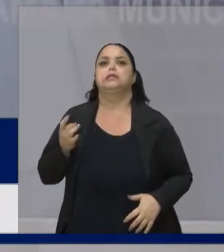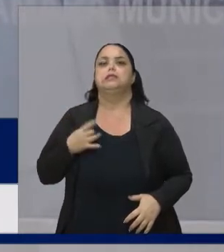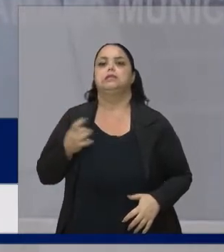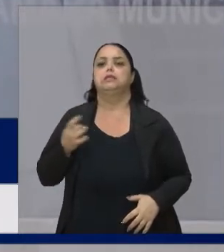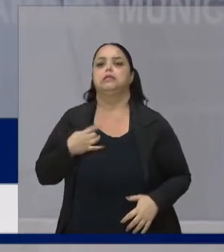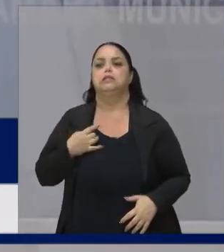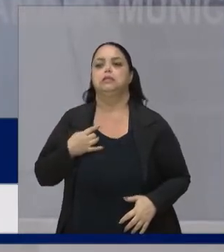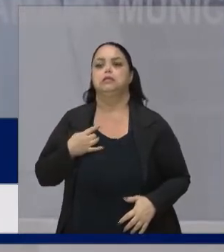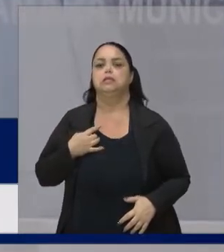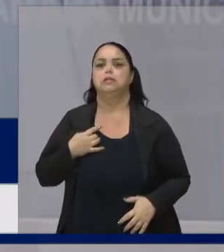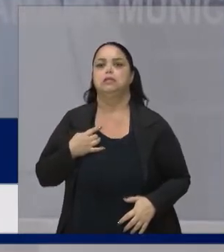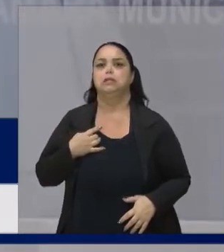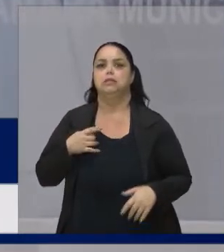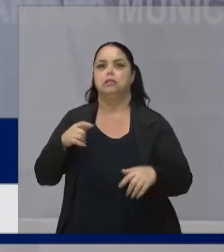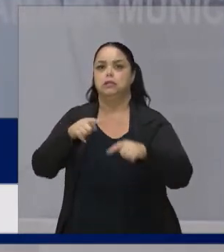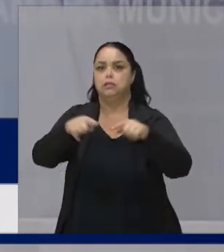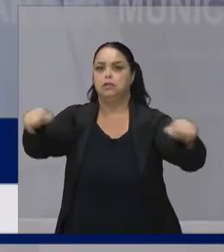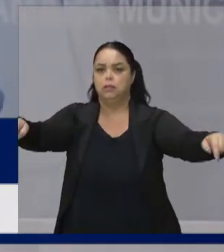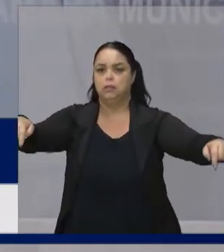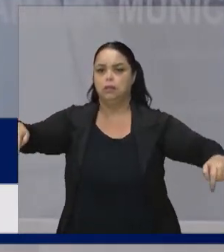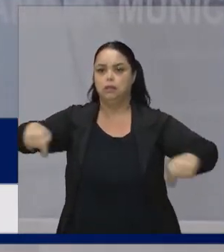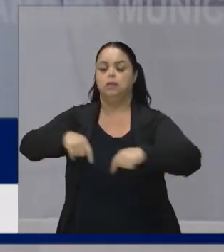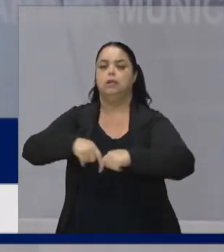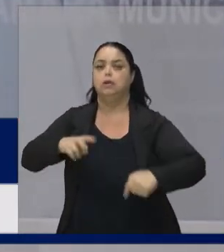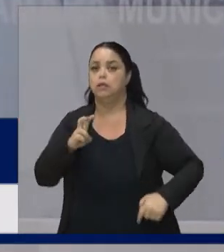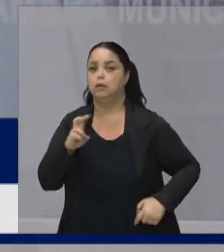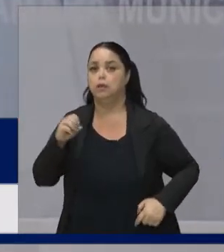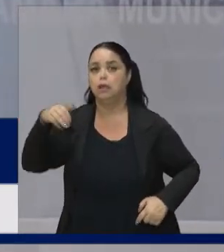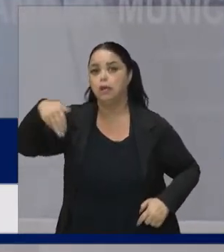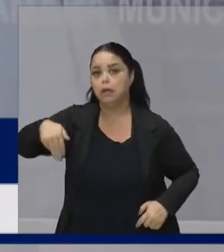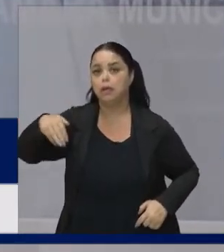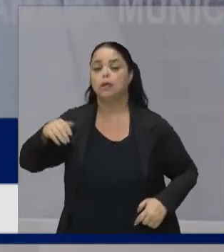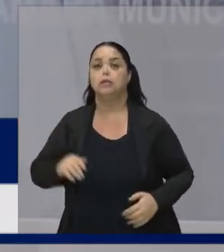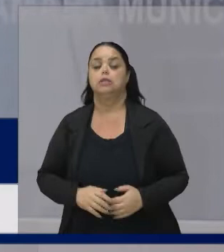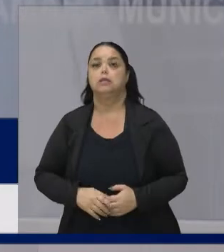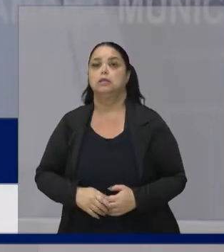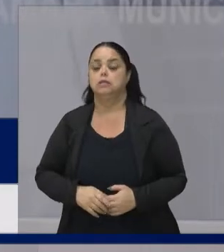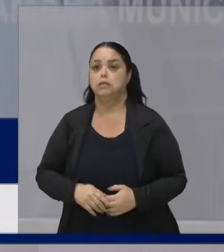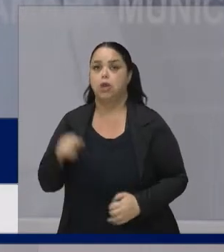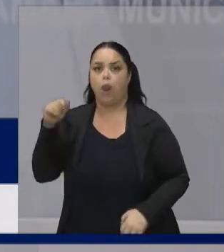Você olha aquela piscina De 50 metros E fala Eu não vou conseguir atravessar